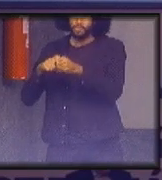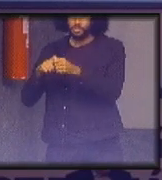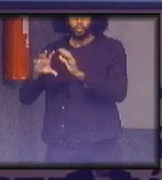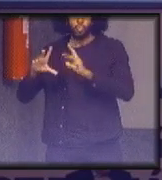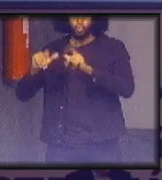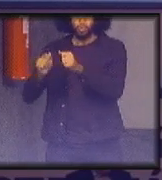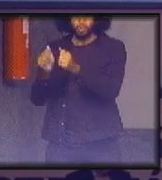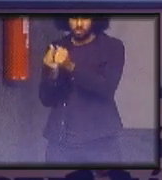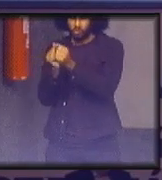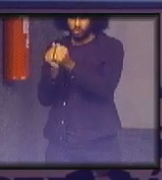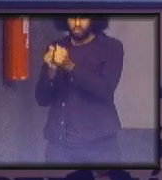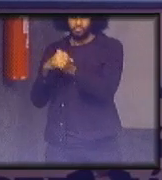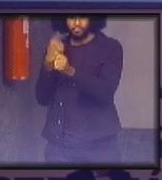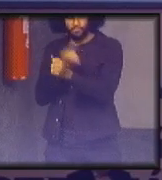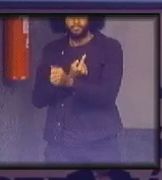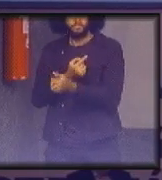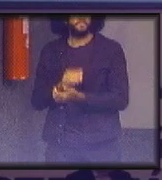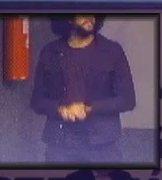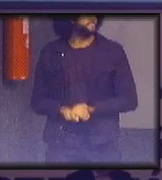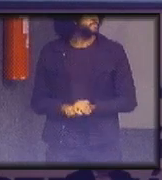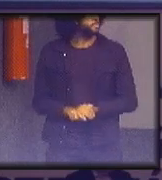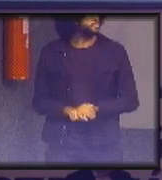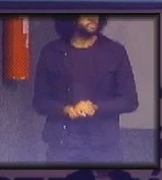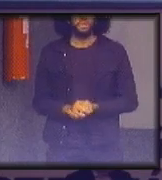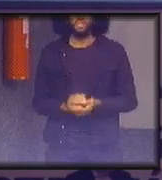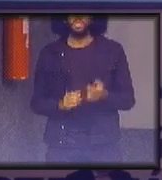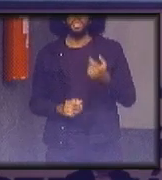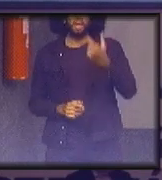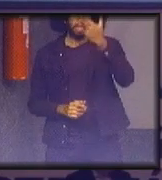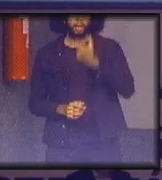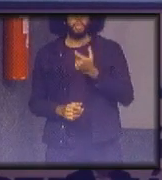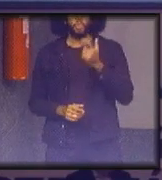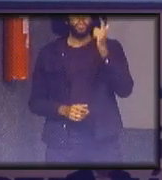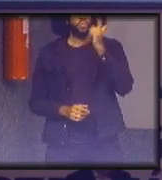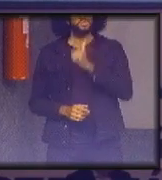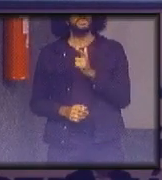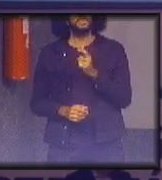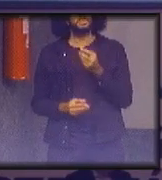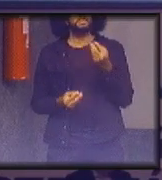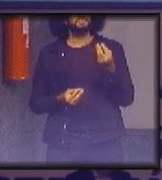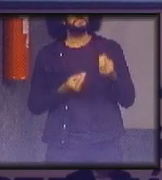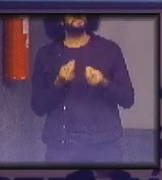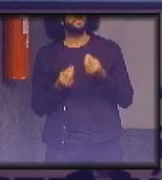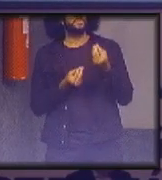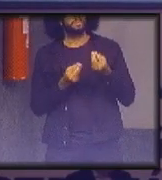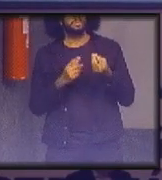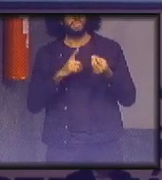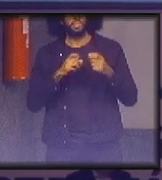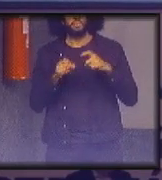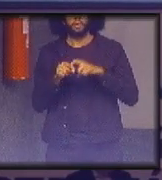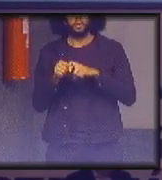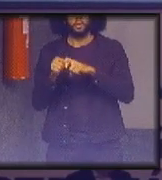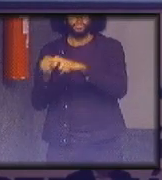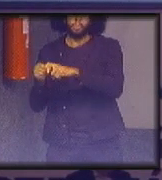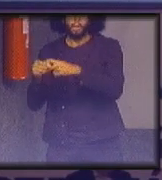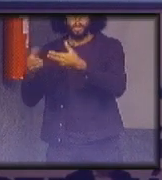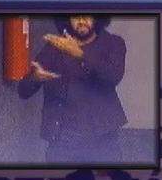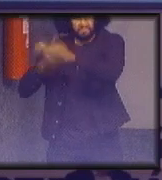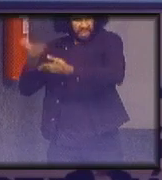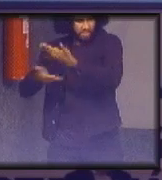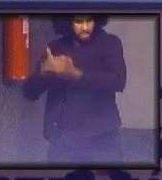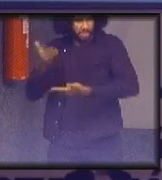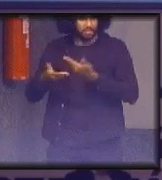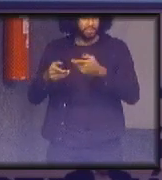volta e eu só consigo isso através do que colaboração compartilhamento